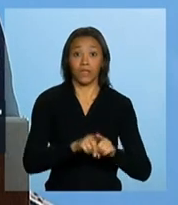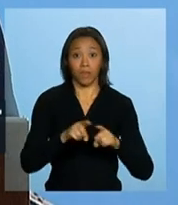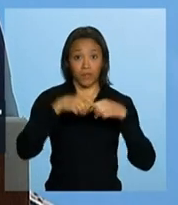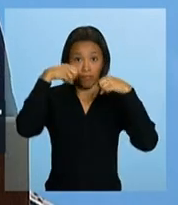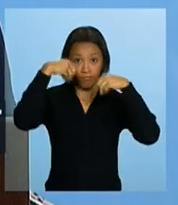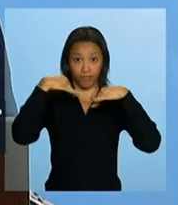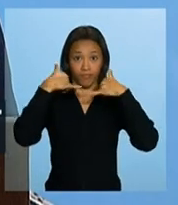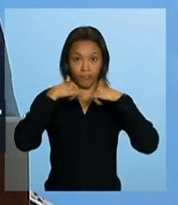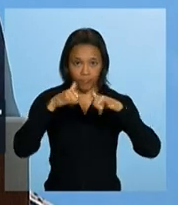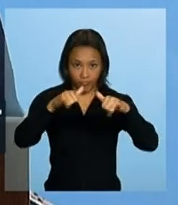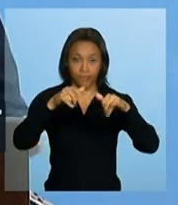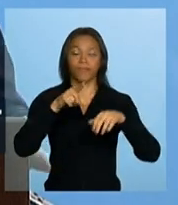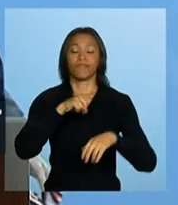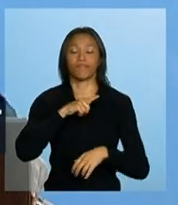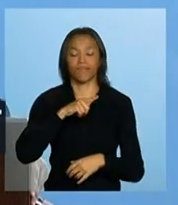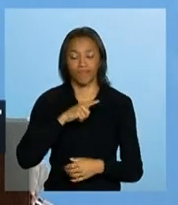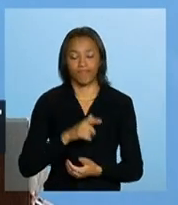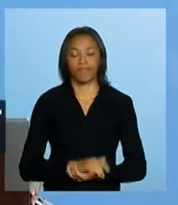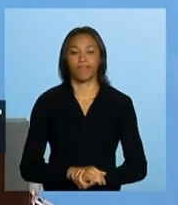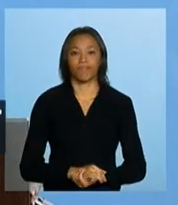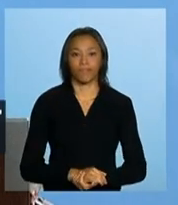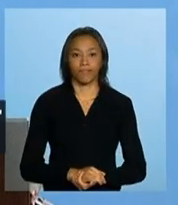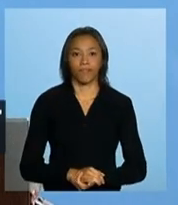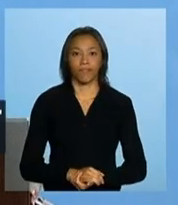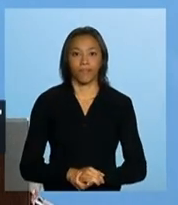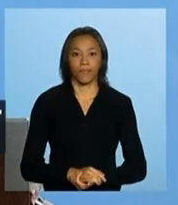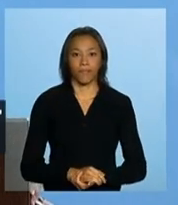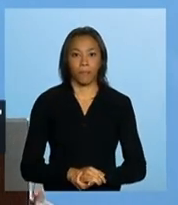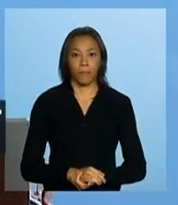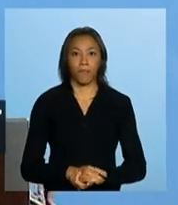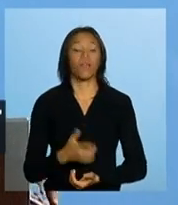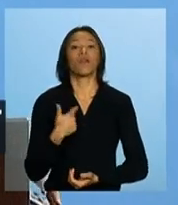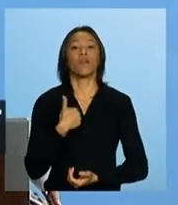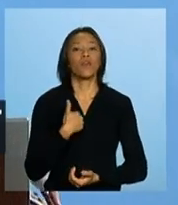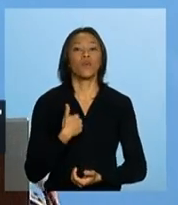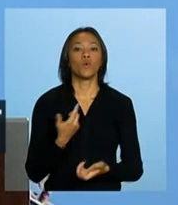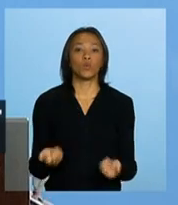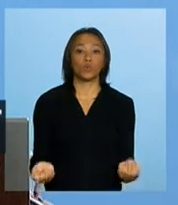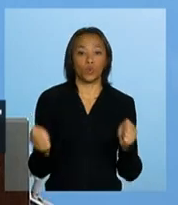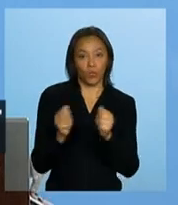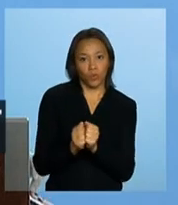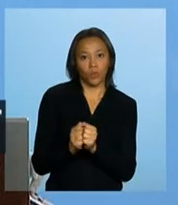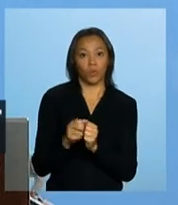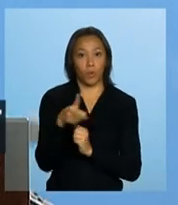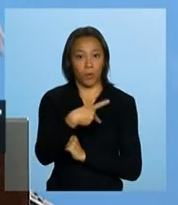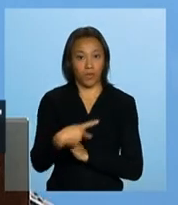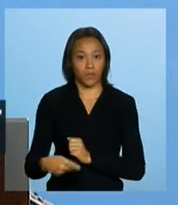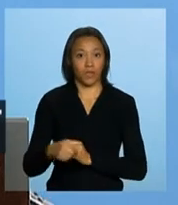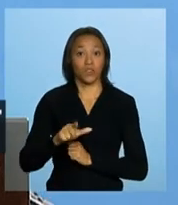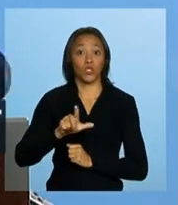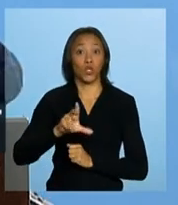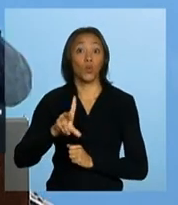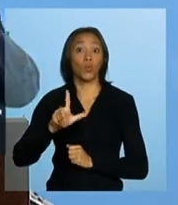Eu, junto com o presidente Lula,